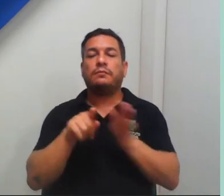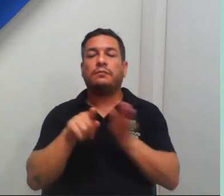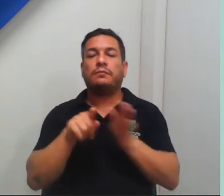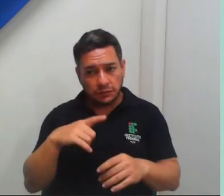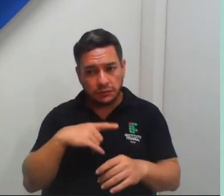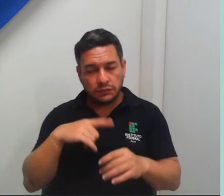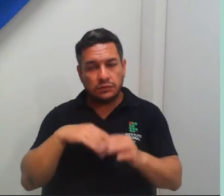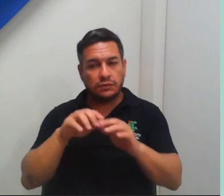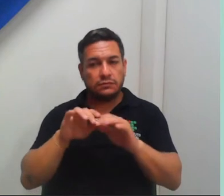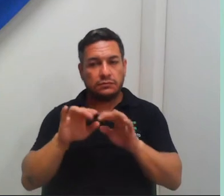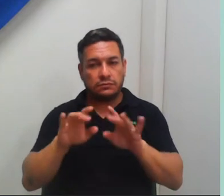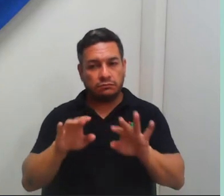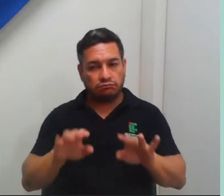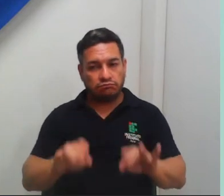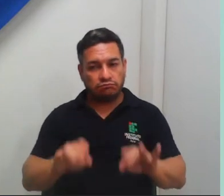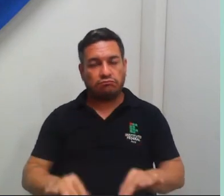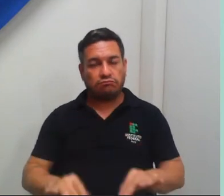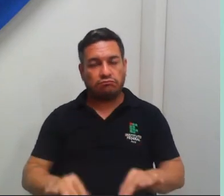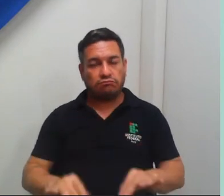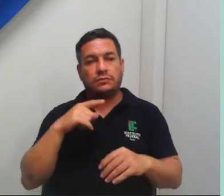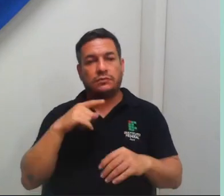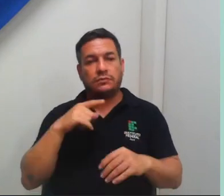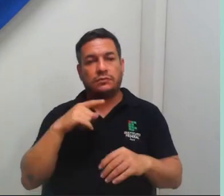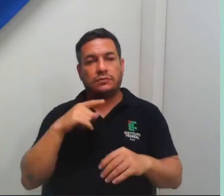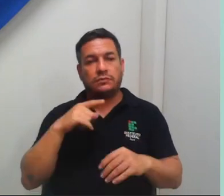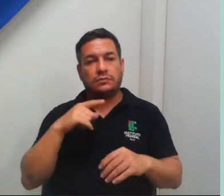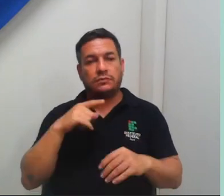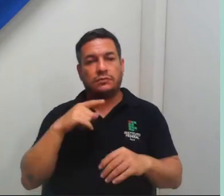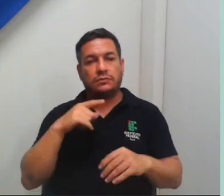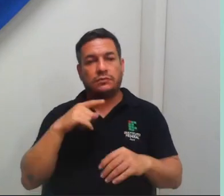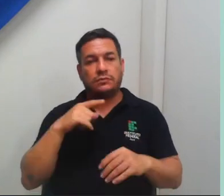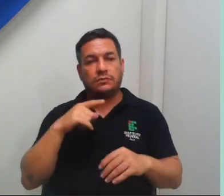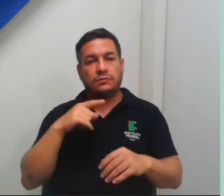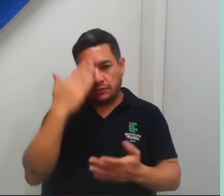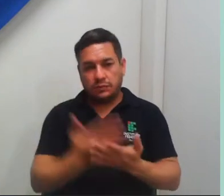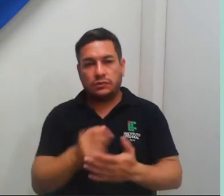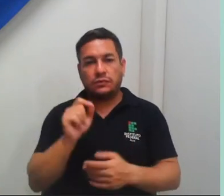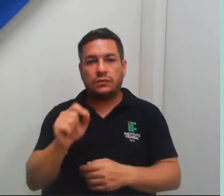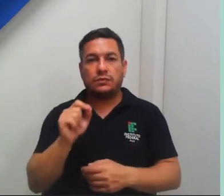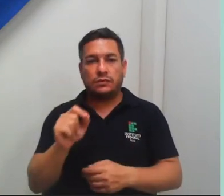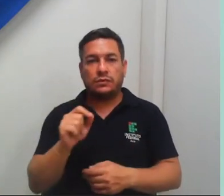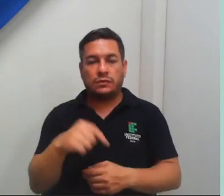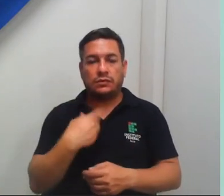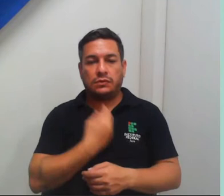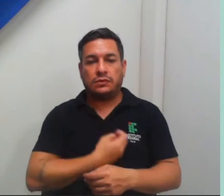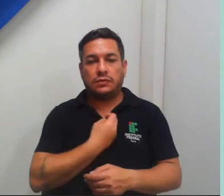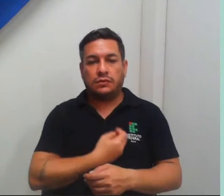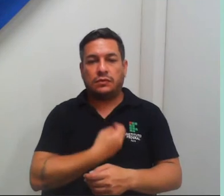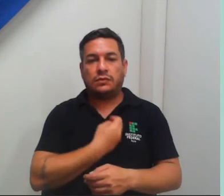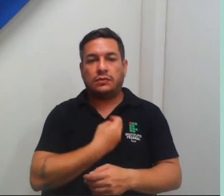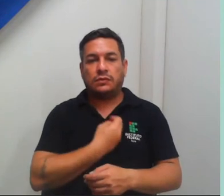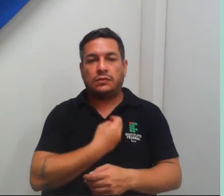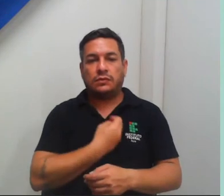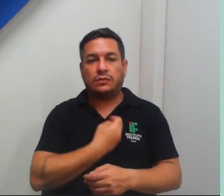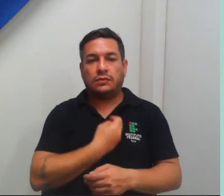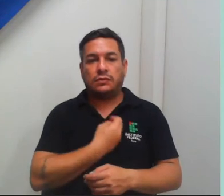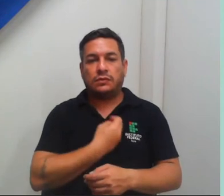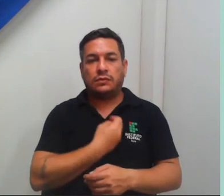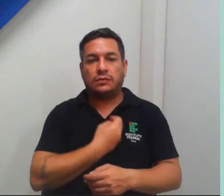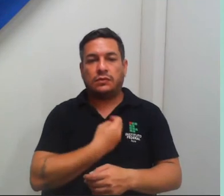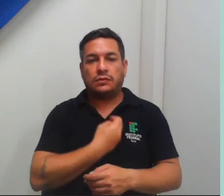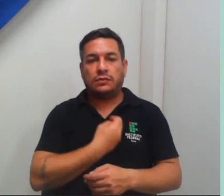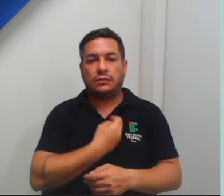mesmo sendo uma natureza de palestra, acredito que nossos participantes devam, com certeza, fazer algumas